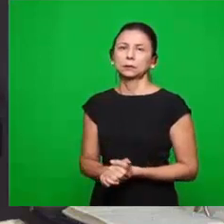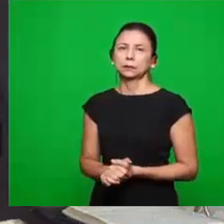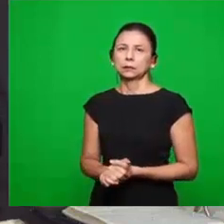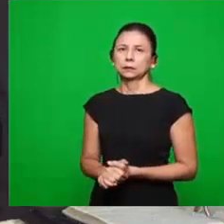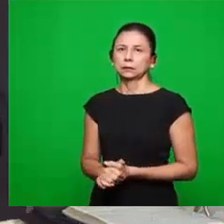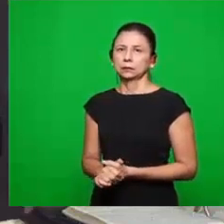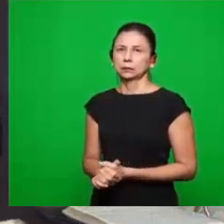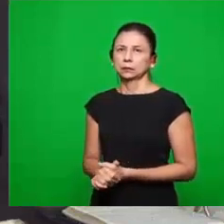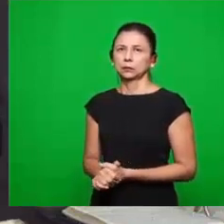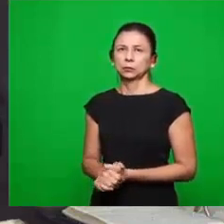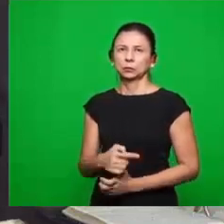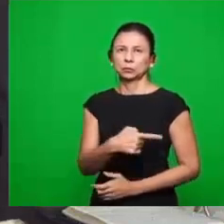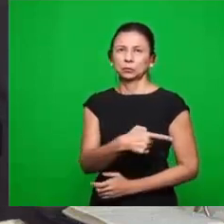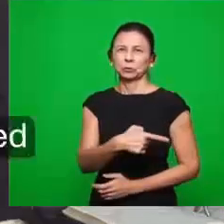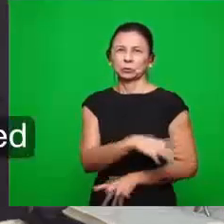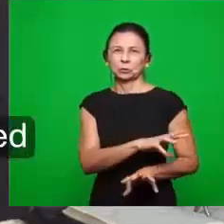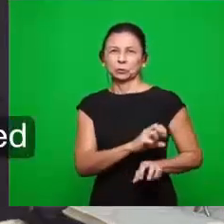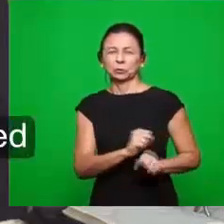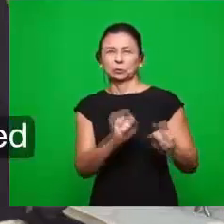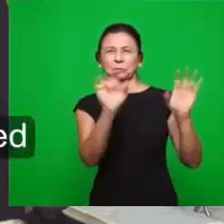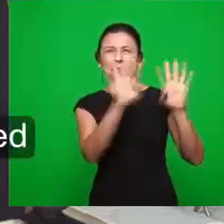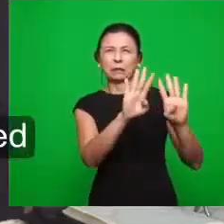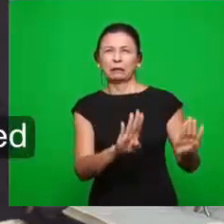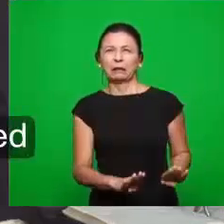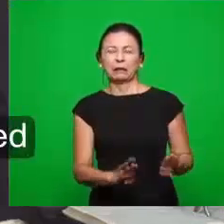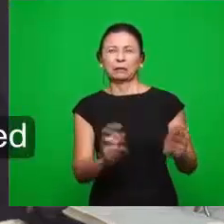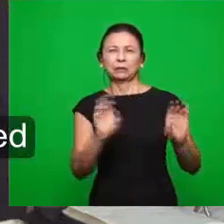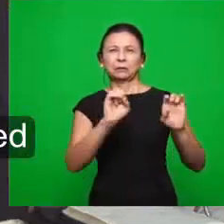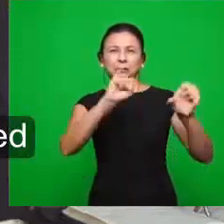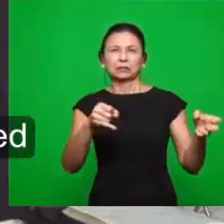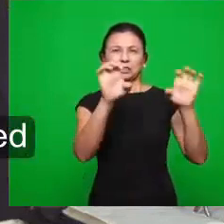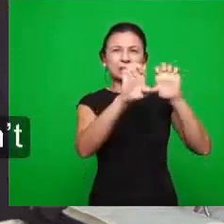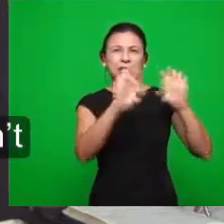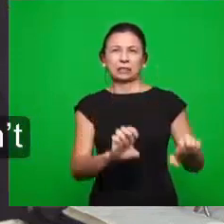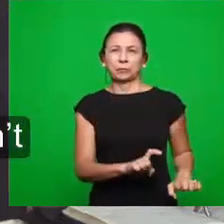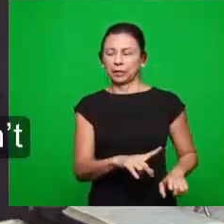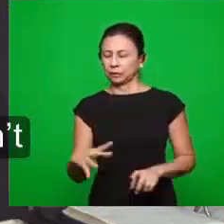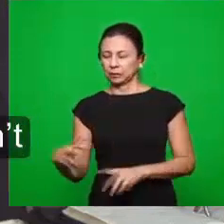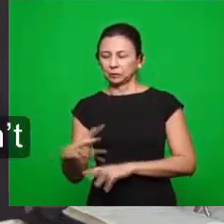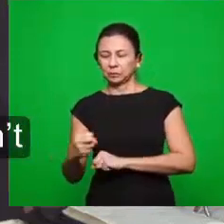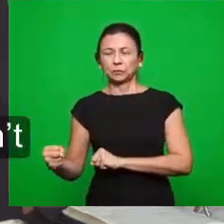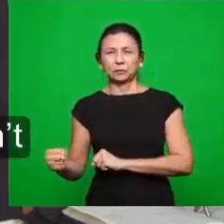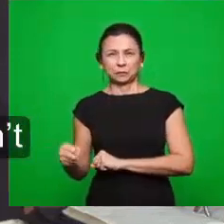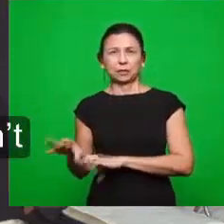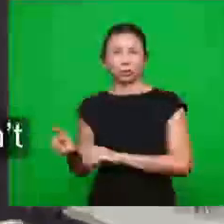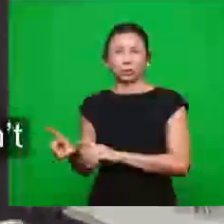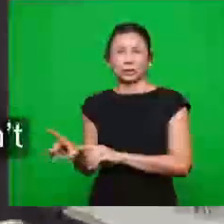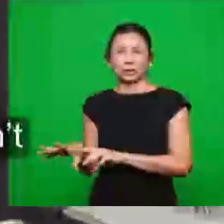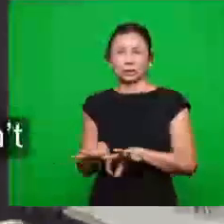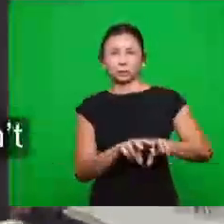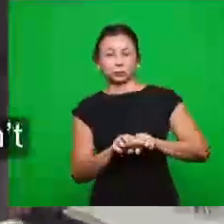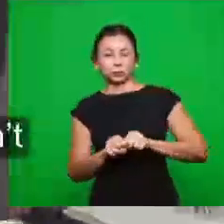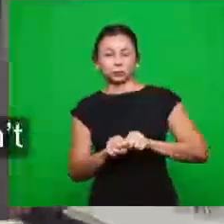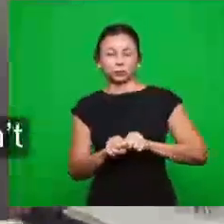contaminada com todo aquele ensino que veio desde Balaão, que veio desde Jezabel, e aqui ficou estabelecido aqui, essa doutrina ali. Mas